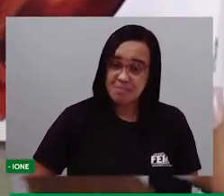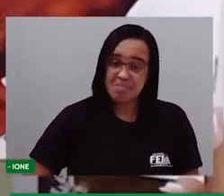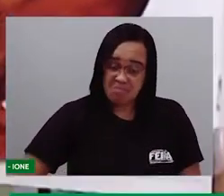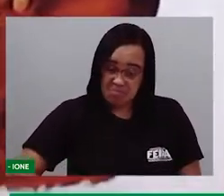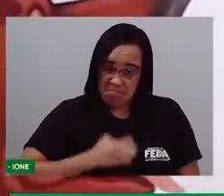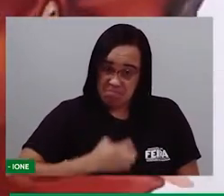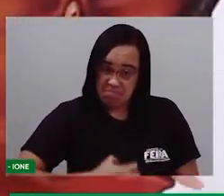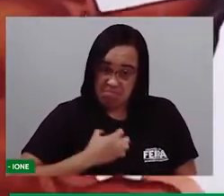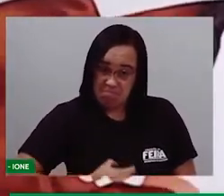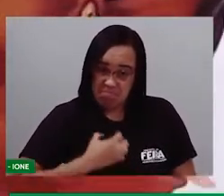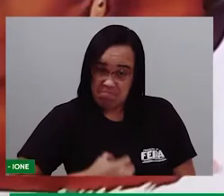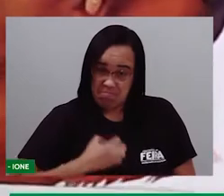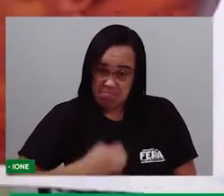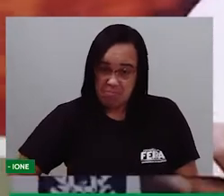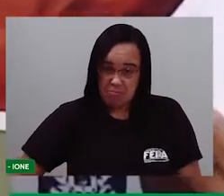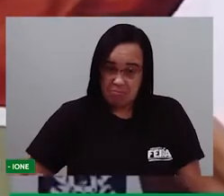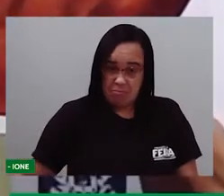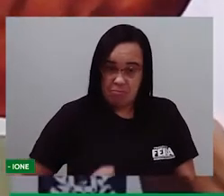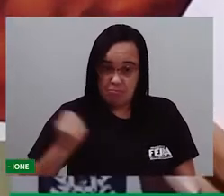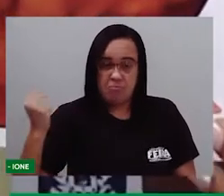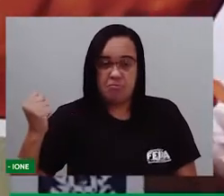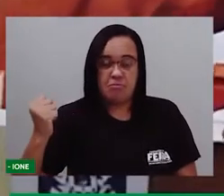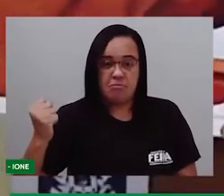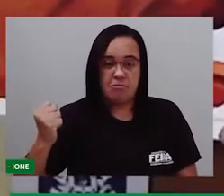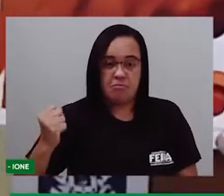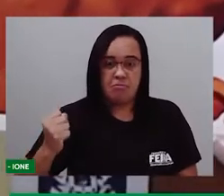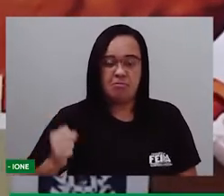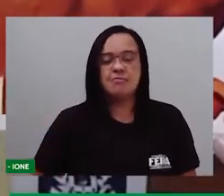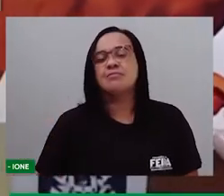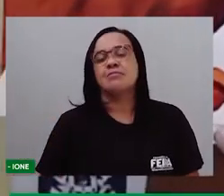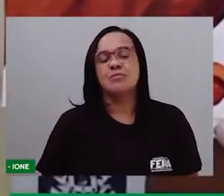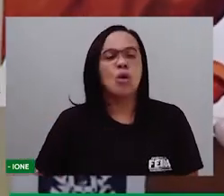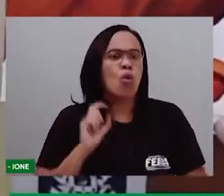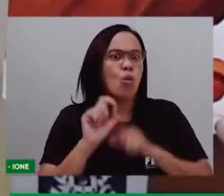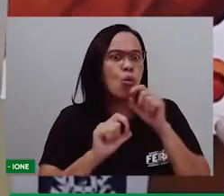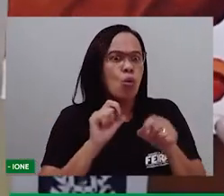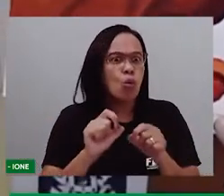Ele parecia muito bravo. O que será que aconteceu?